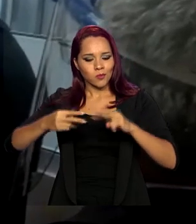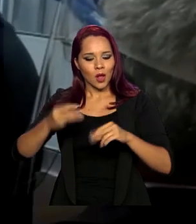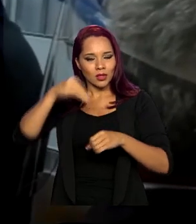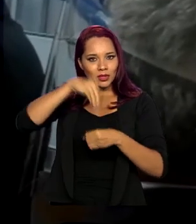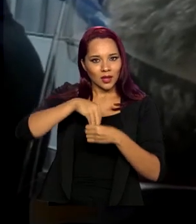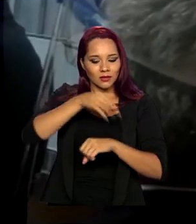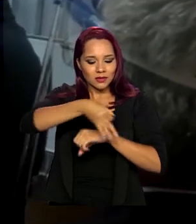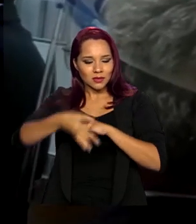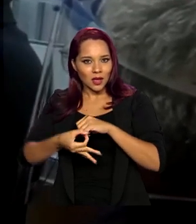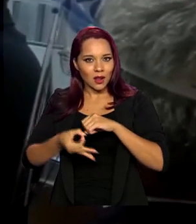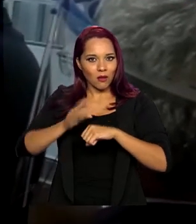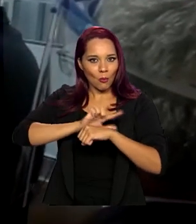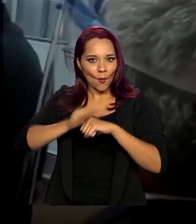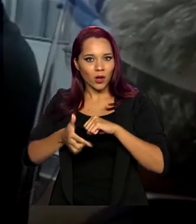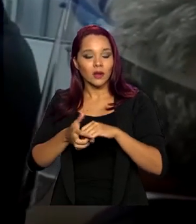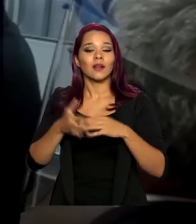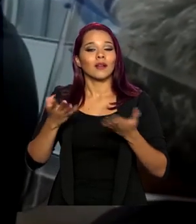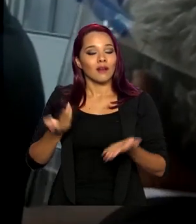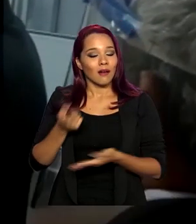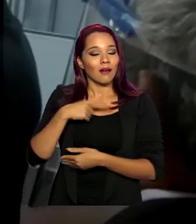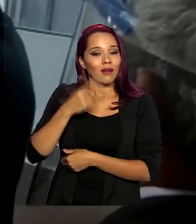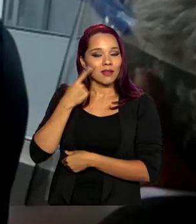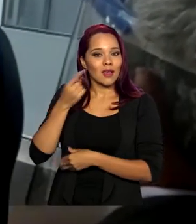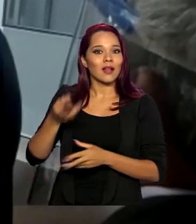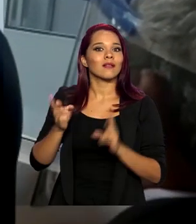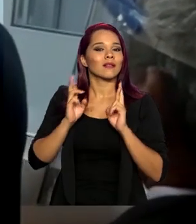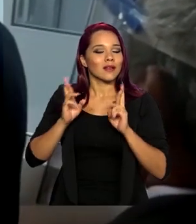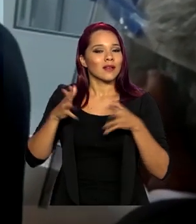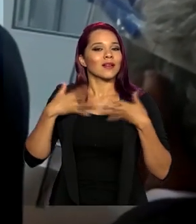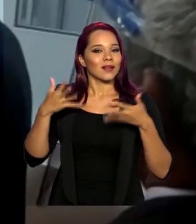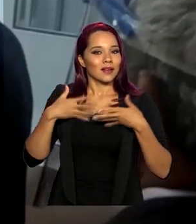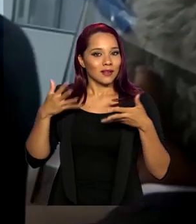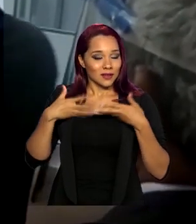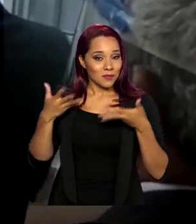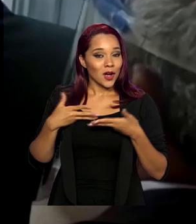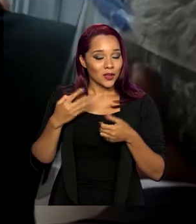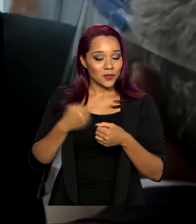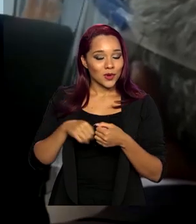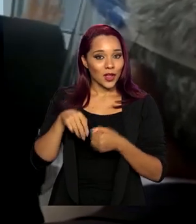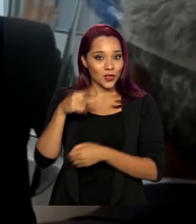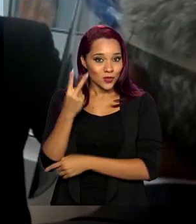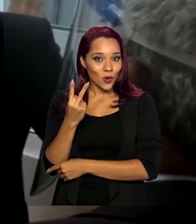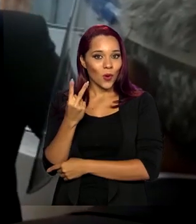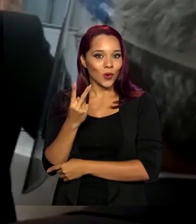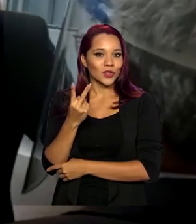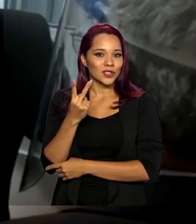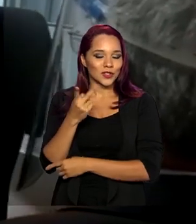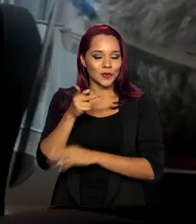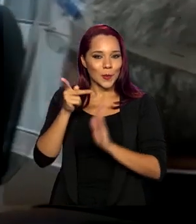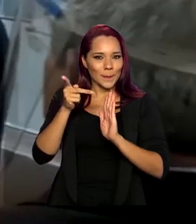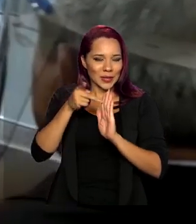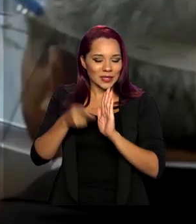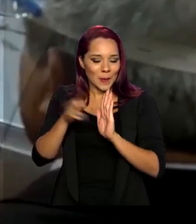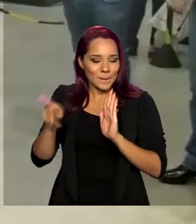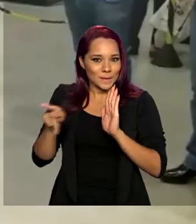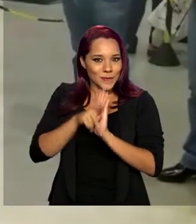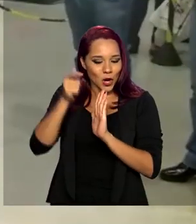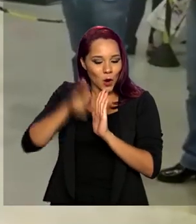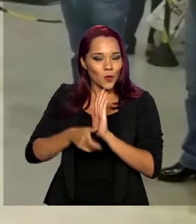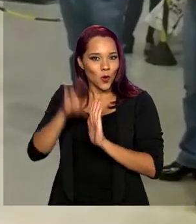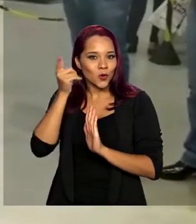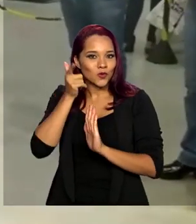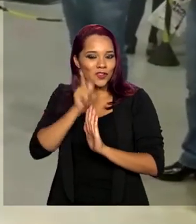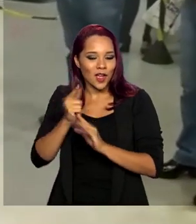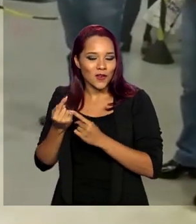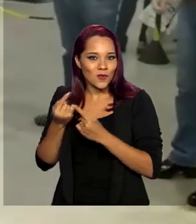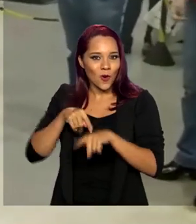células. E ele saiu daqui muito otimista, porque pelo menos dois fármacos, dois princípios ativos conseguem